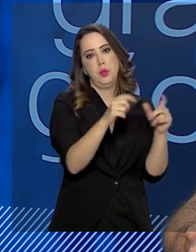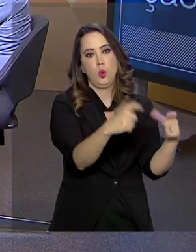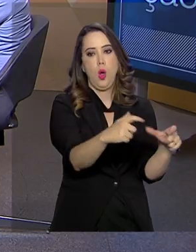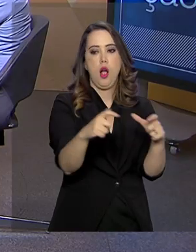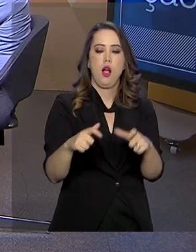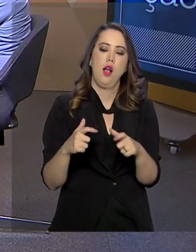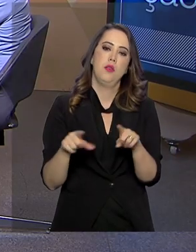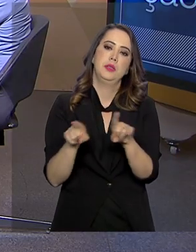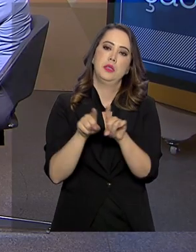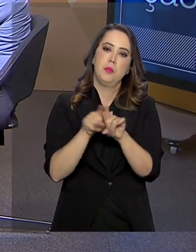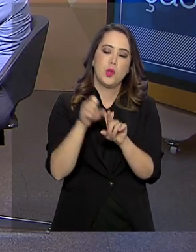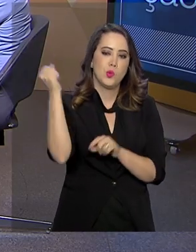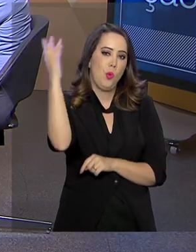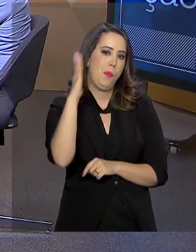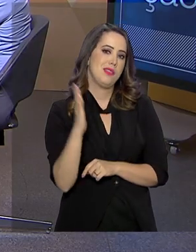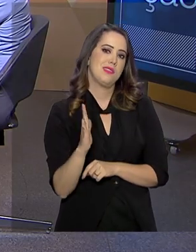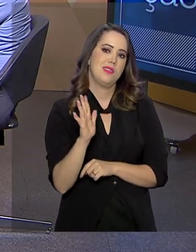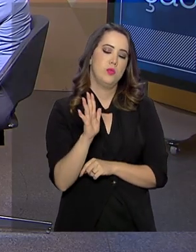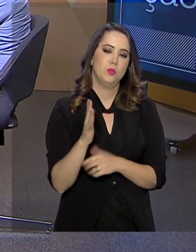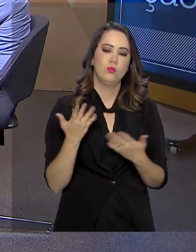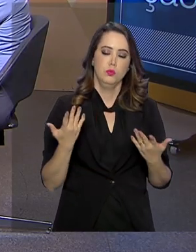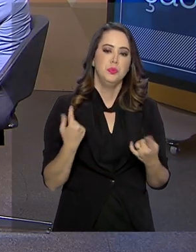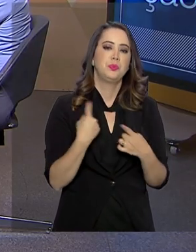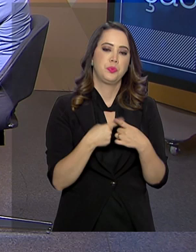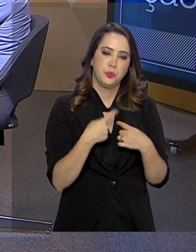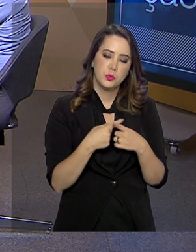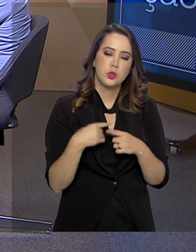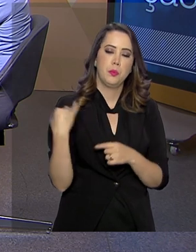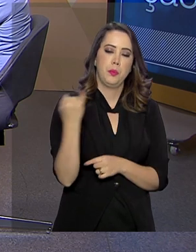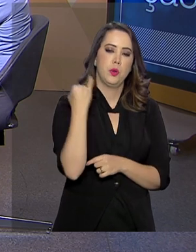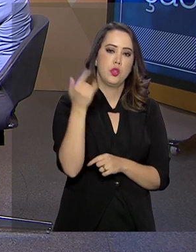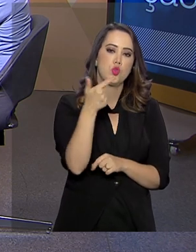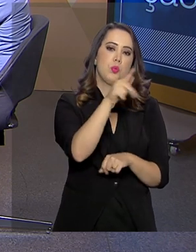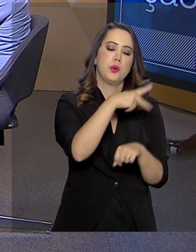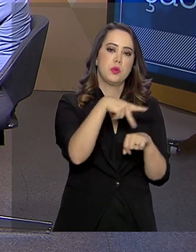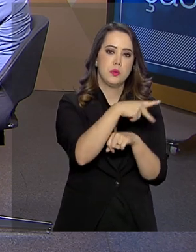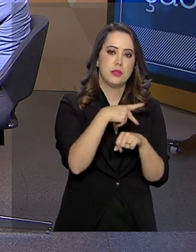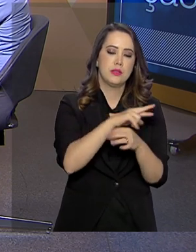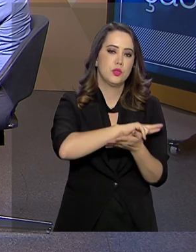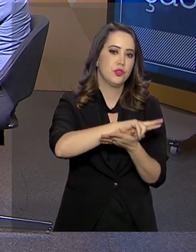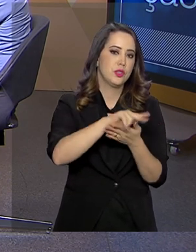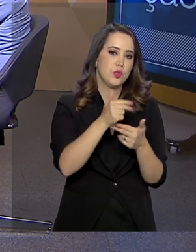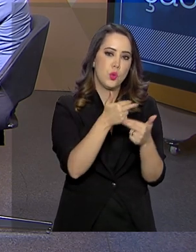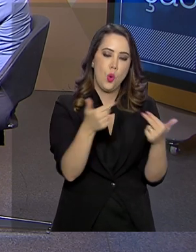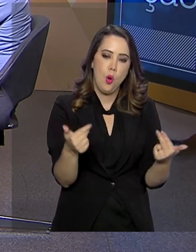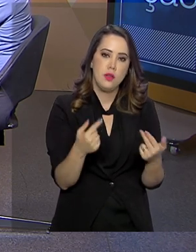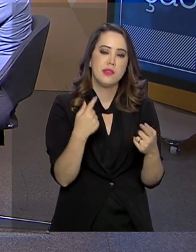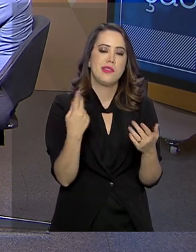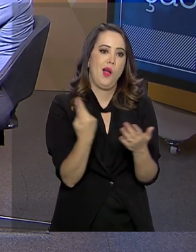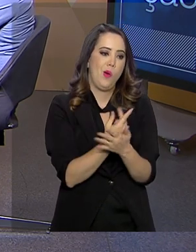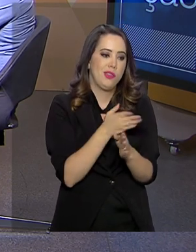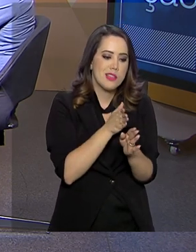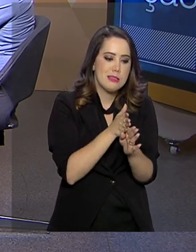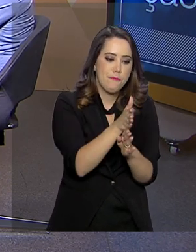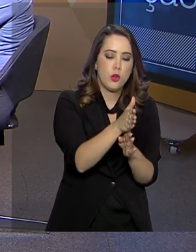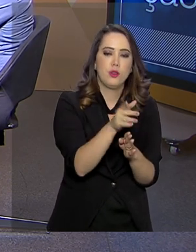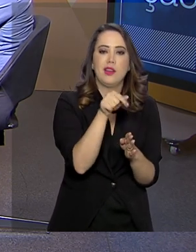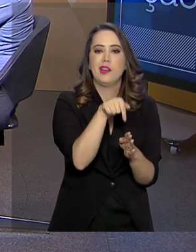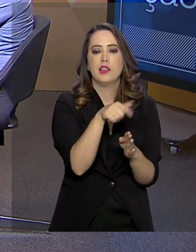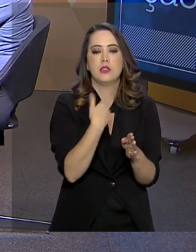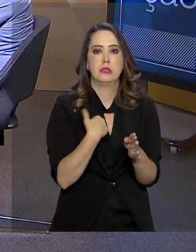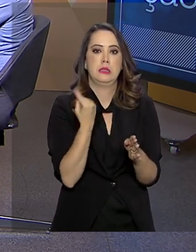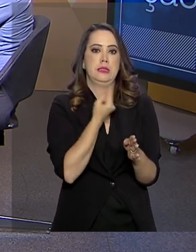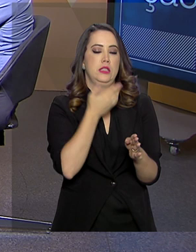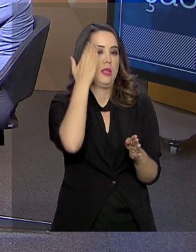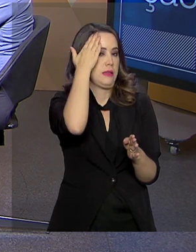mas nacional e com muitos reflexos internacionais. Muita coisa que acontece, acontece na região de fronteira. A gente sabe que a tripla